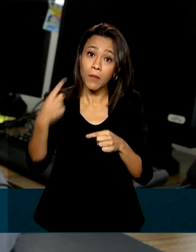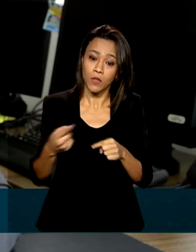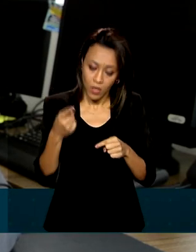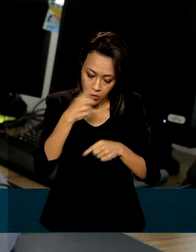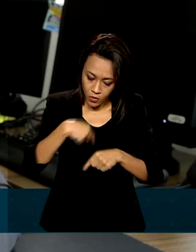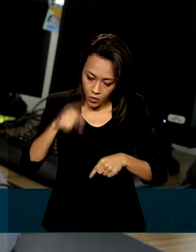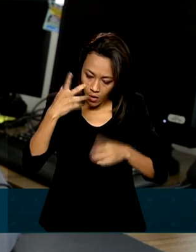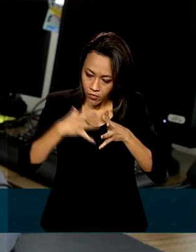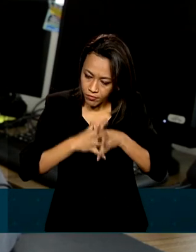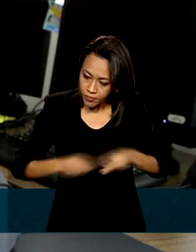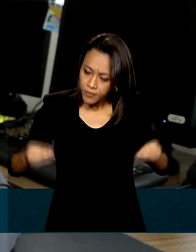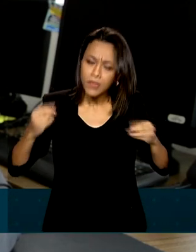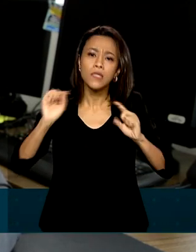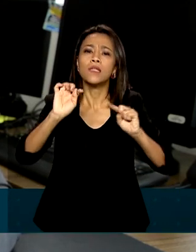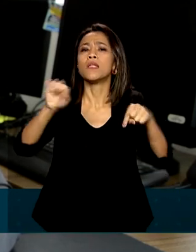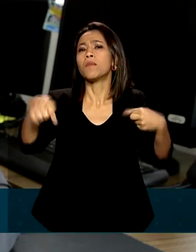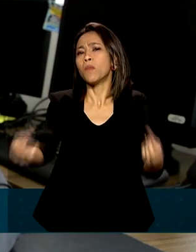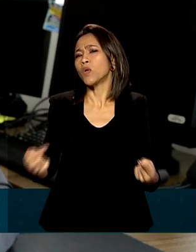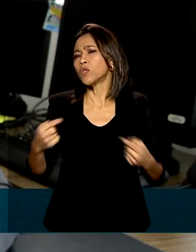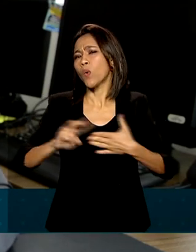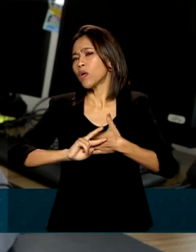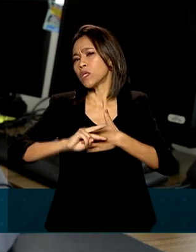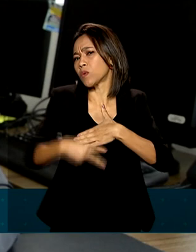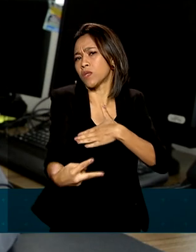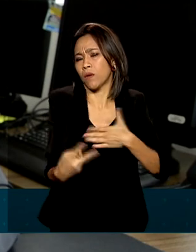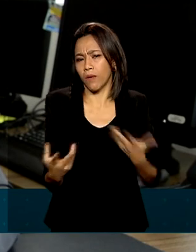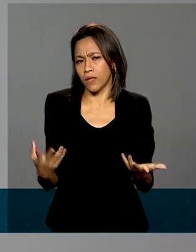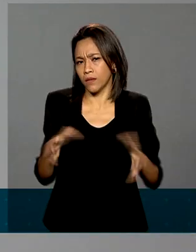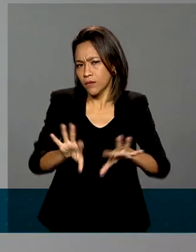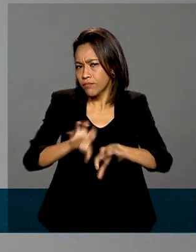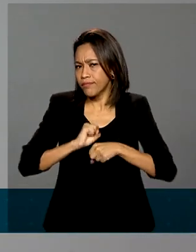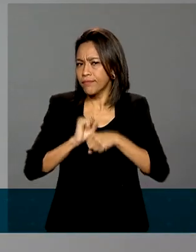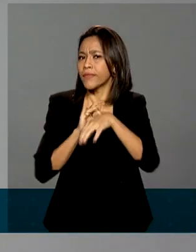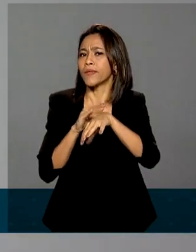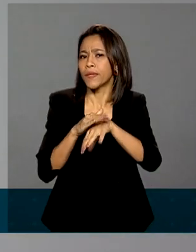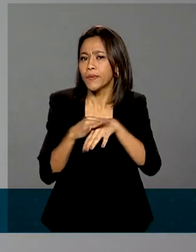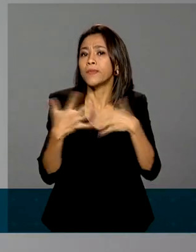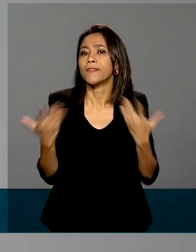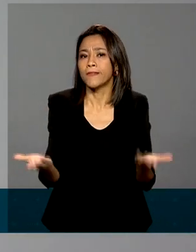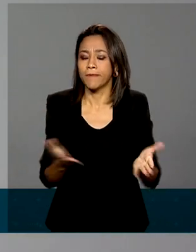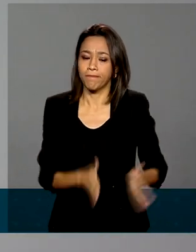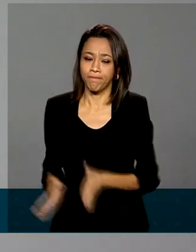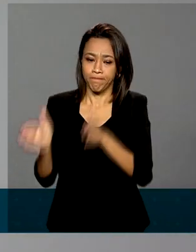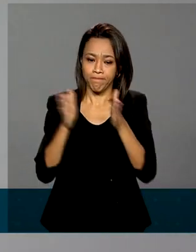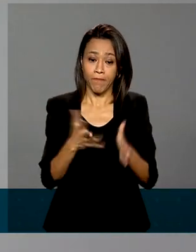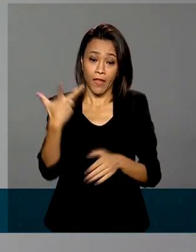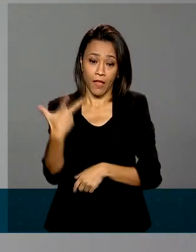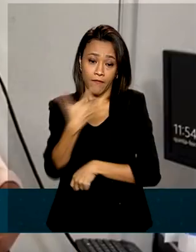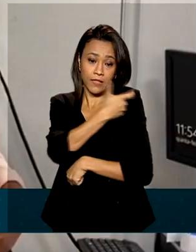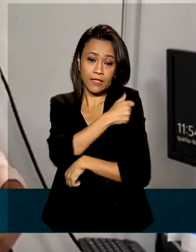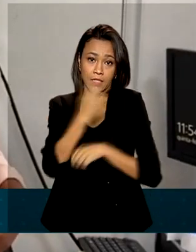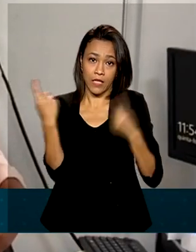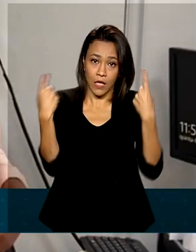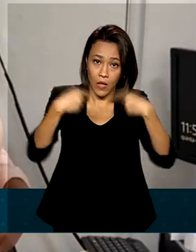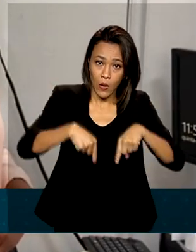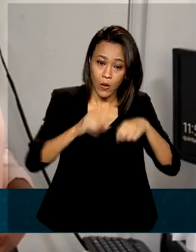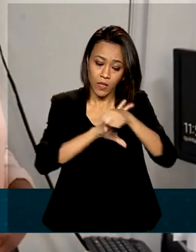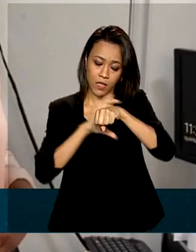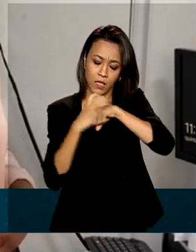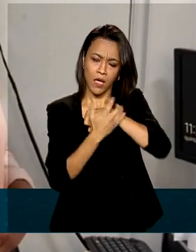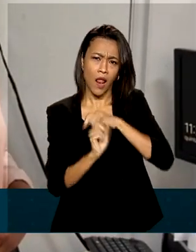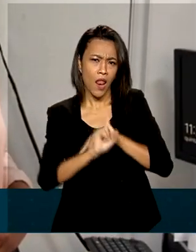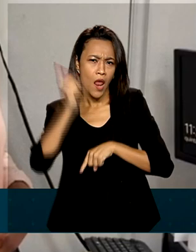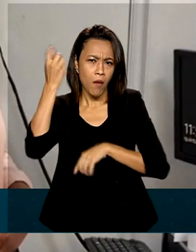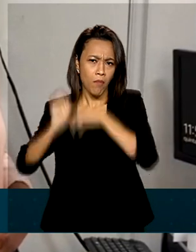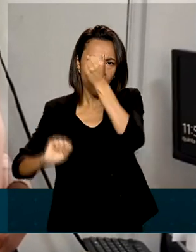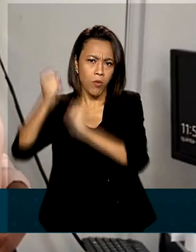desses pacientes, como que eles vão ficar, quais são as sequelas dessa doença. A vacina contra a Covid-19 produzida na China,